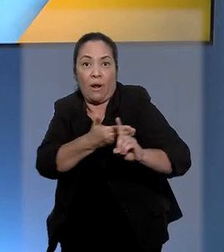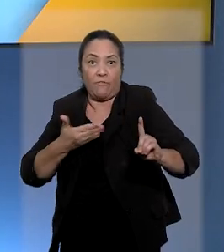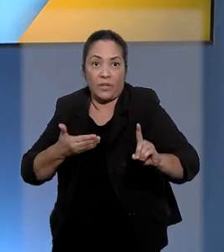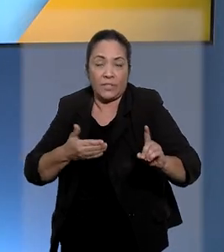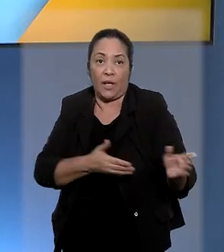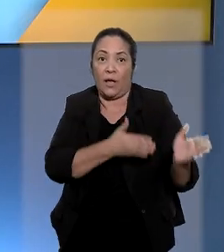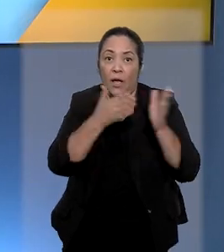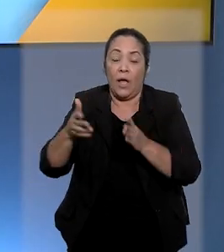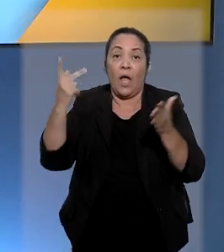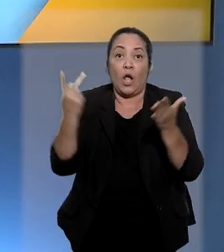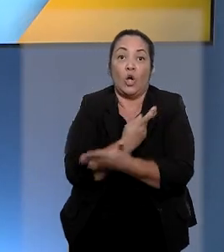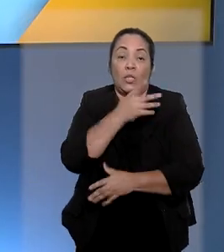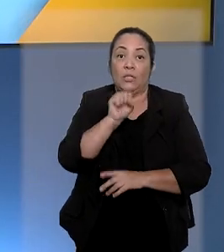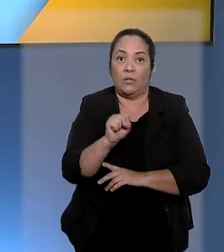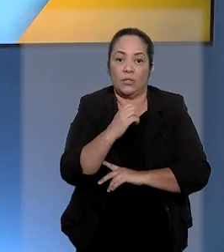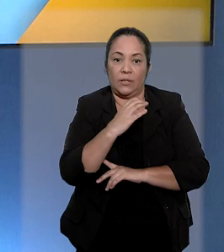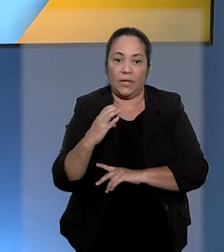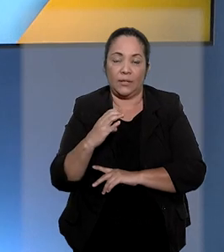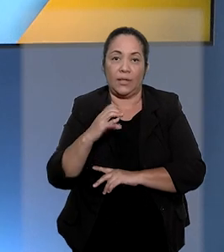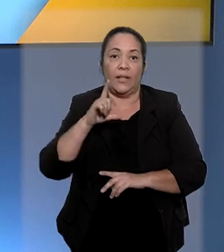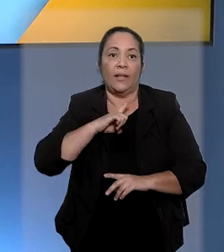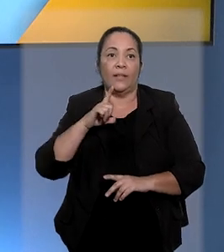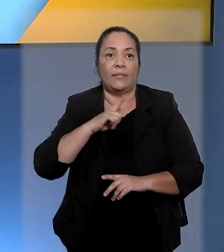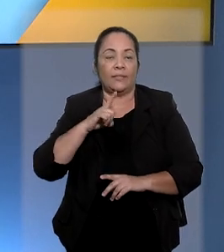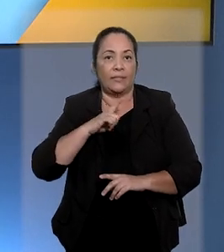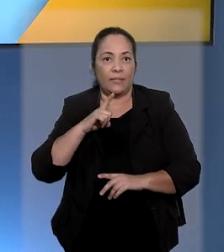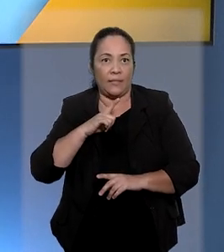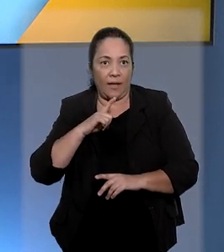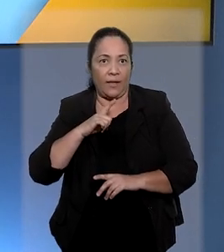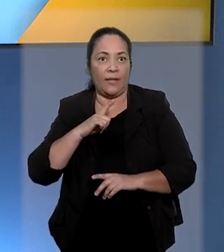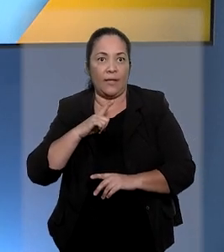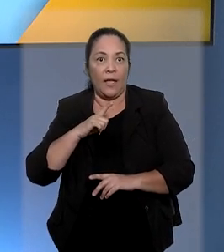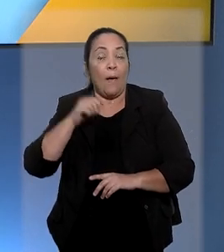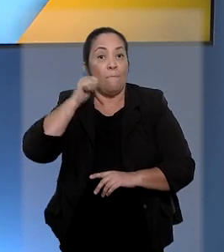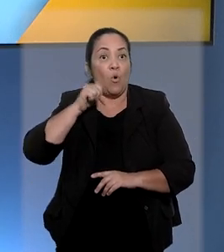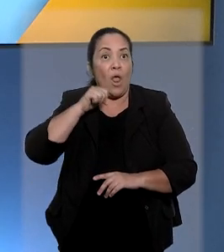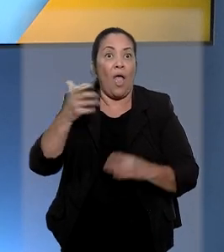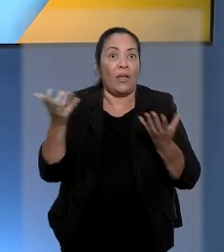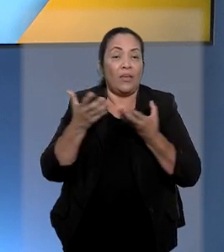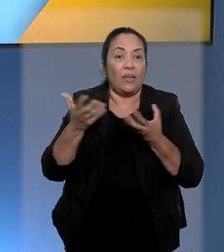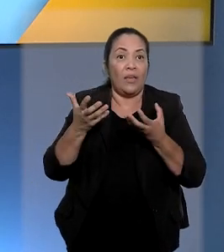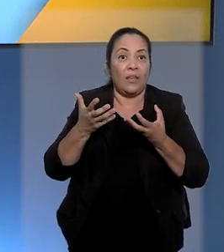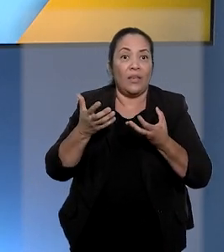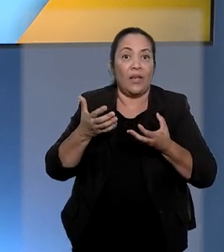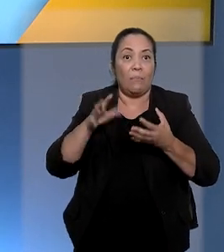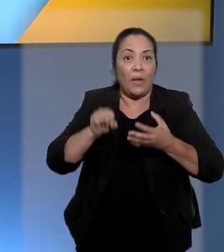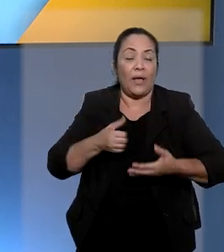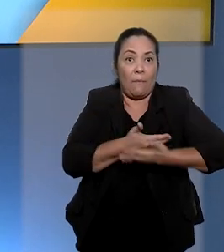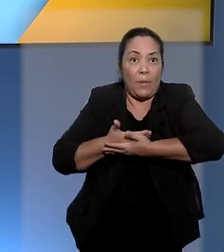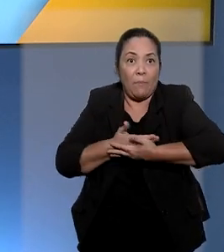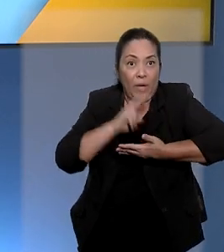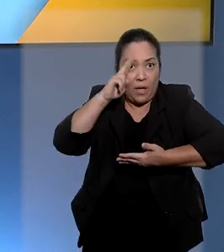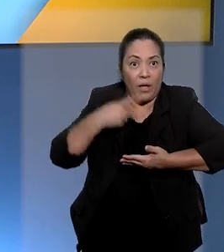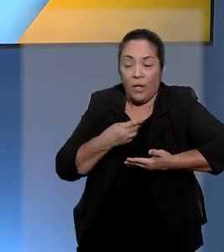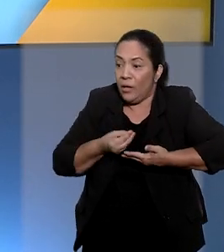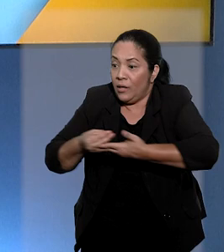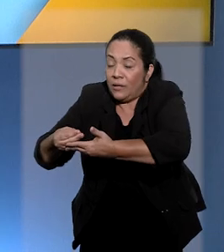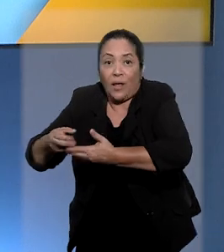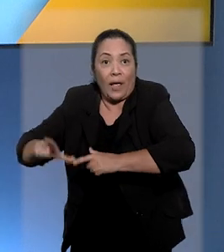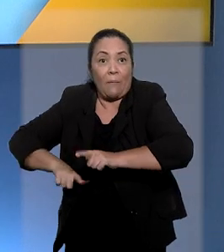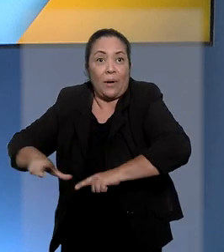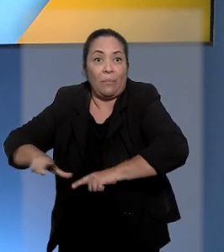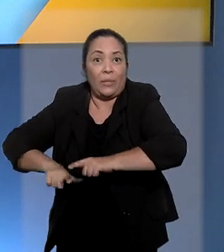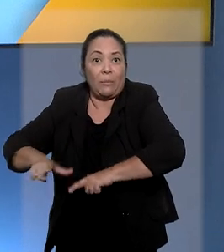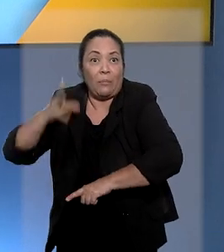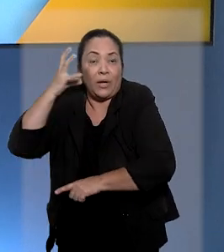Ocorrido em Santa Catarina, o caso envolve mulher que pretendia entregar o filho a uma prima para adoção, mas